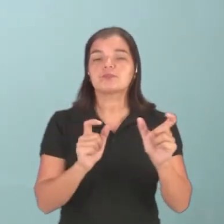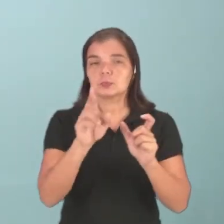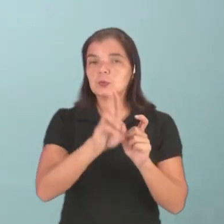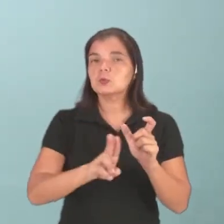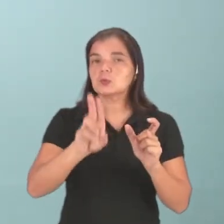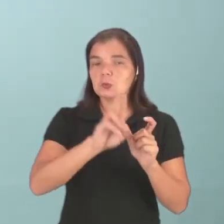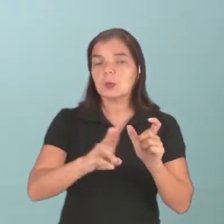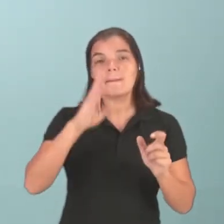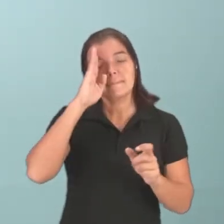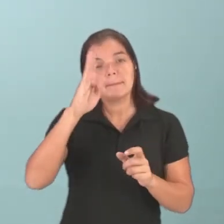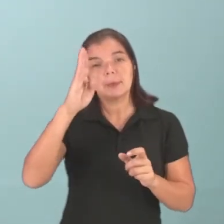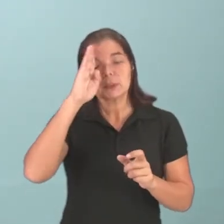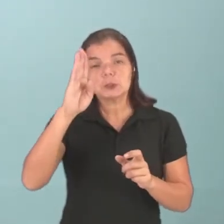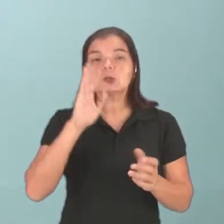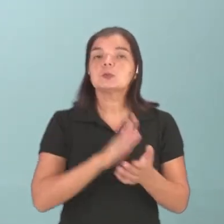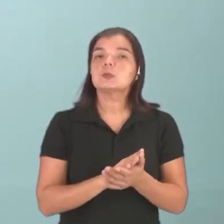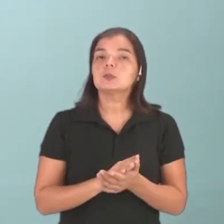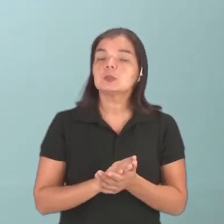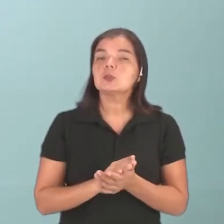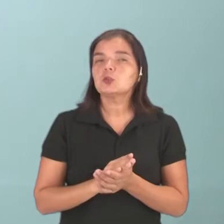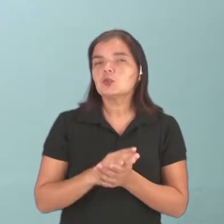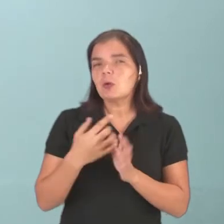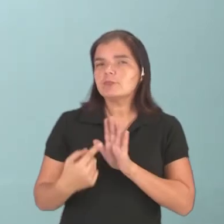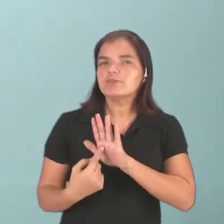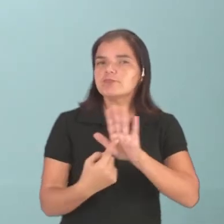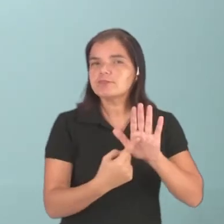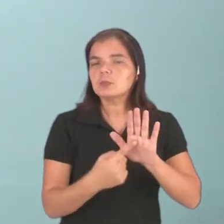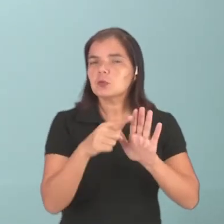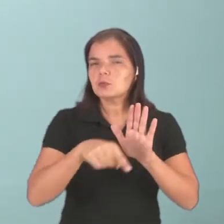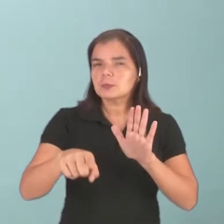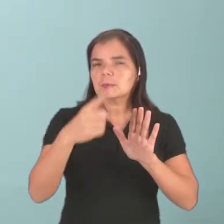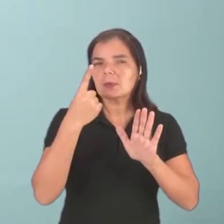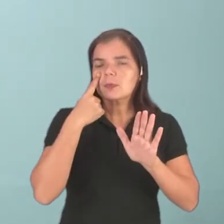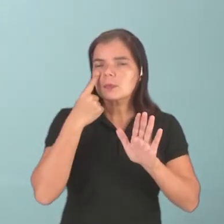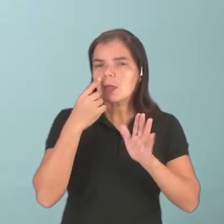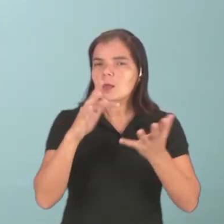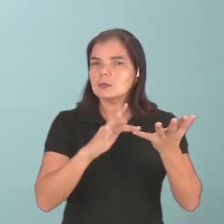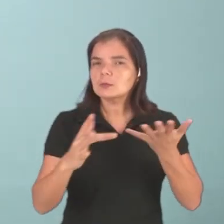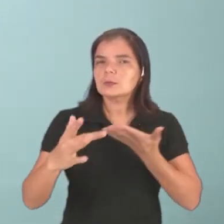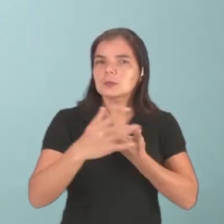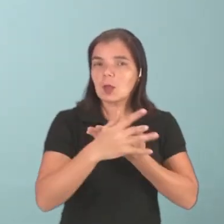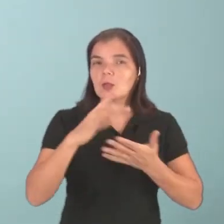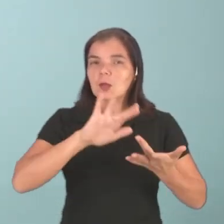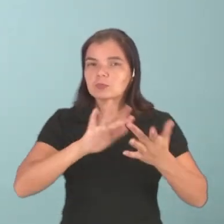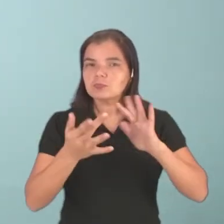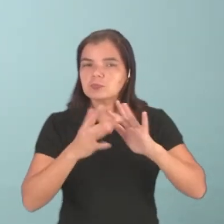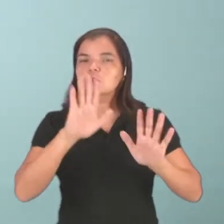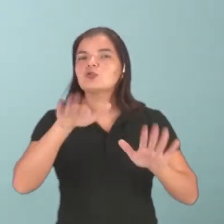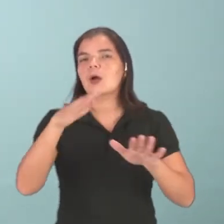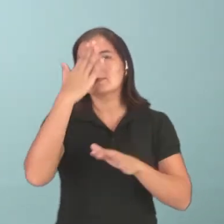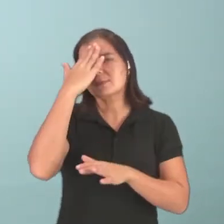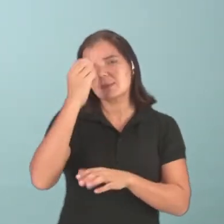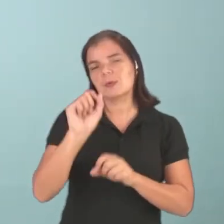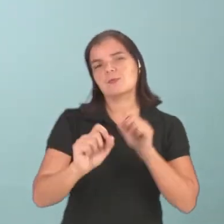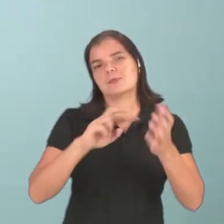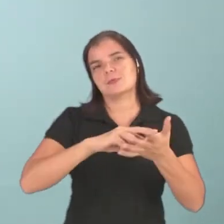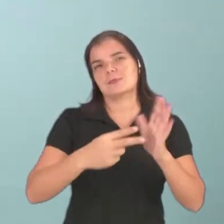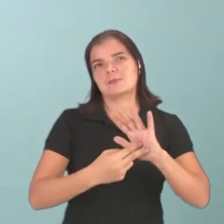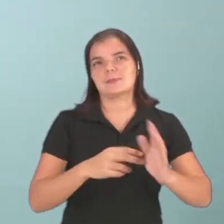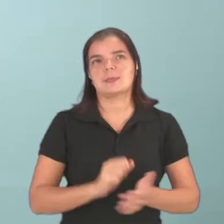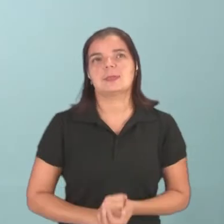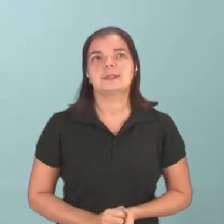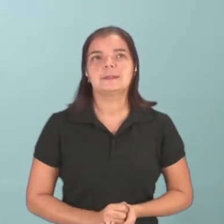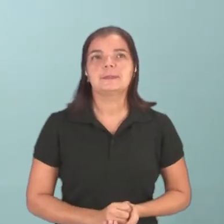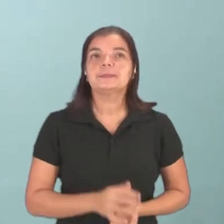muito utilizadas, principalmente nas seções de comentários, para quando vocês estiverem nas redes sociais, terem esse contato e já saber o que significa.